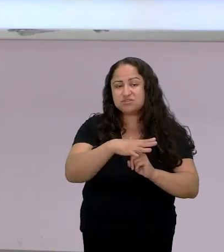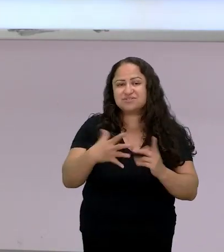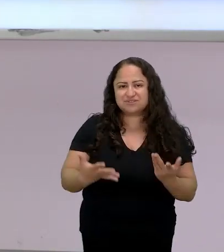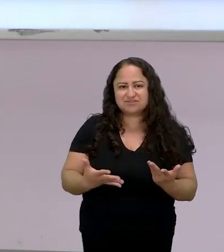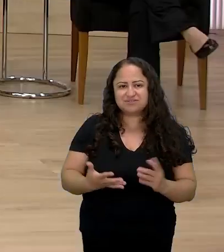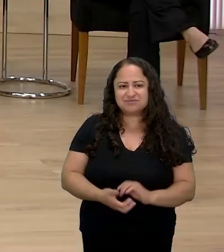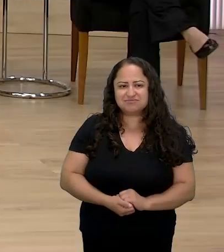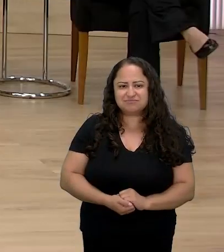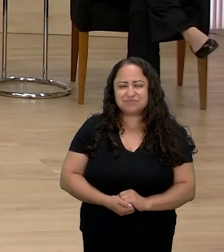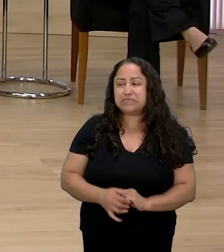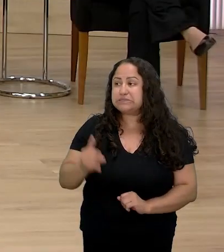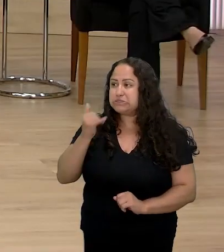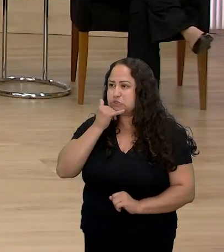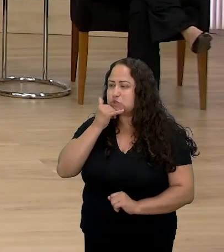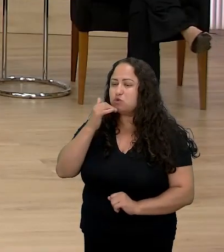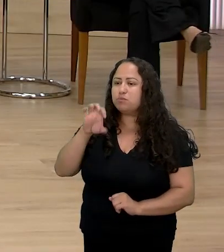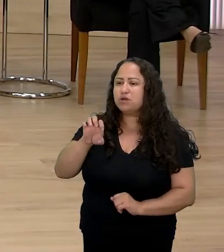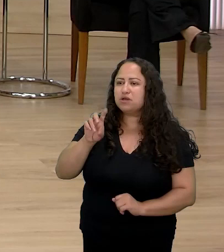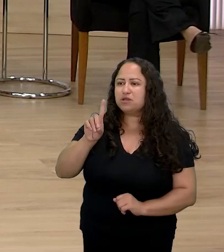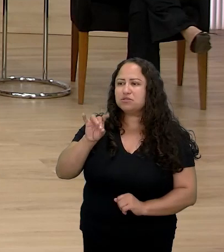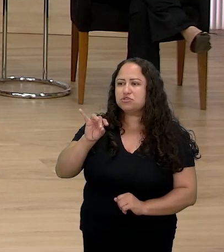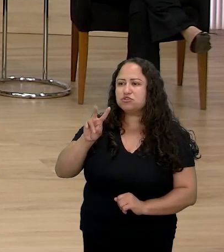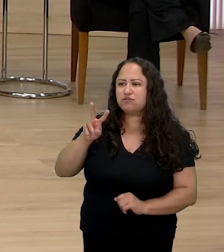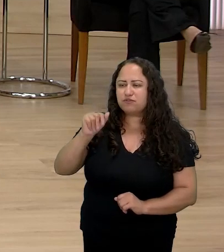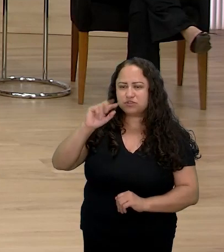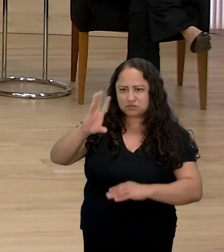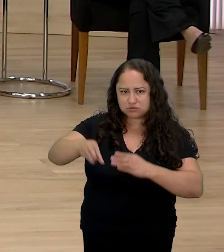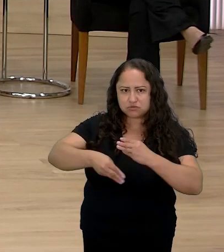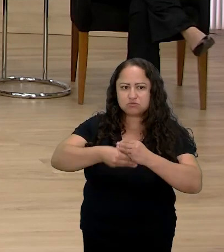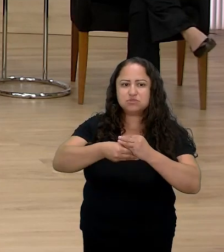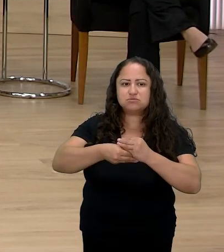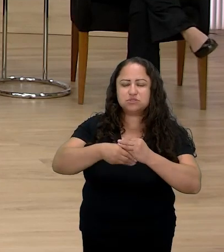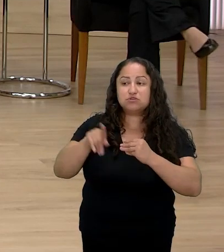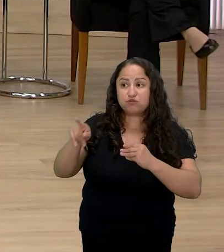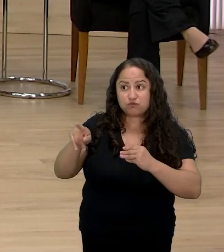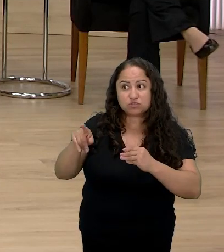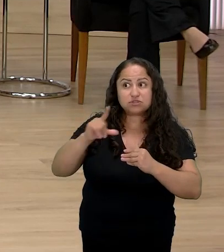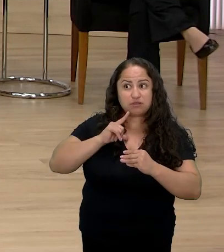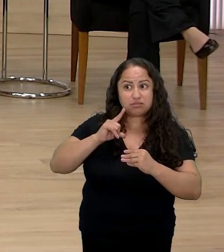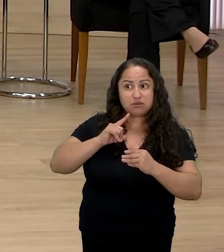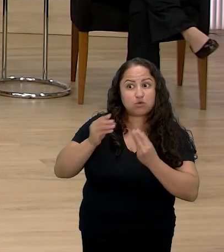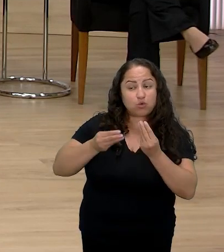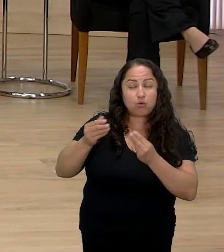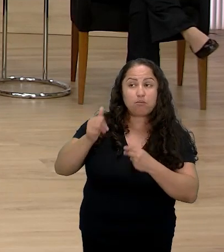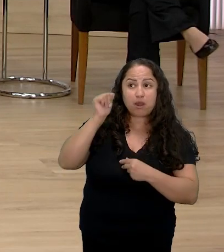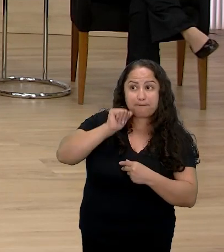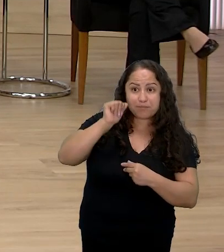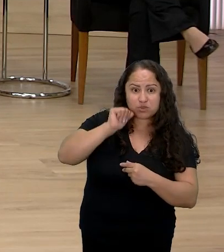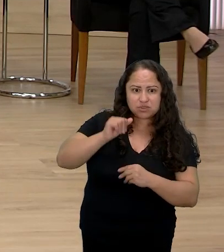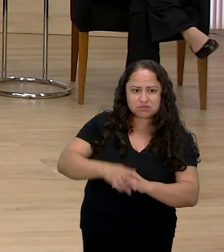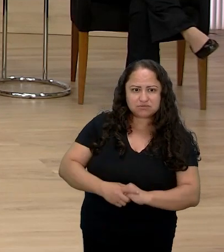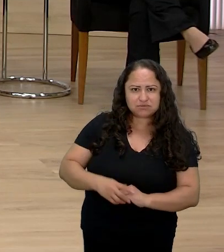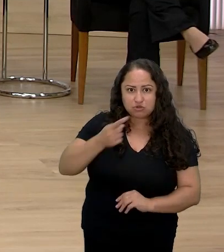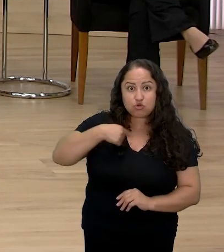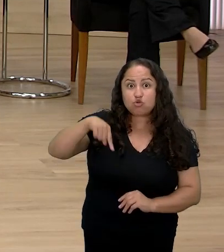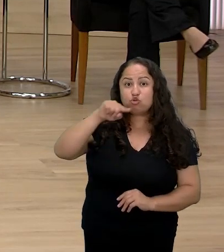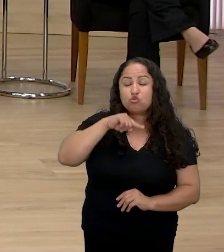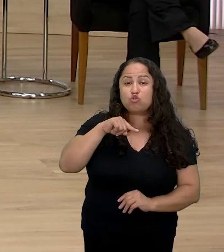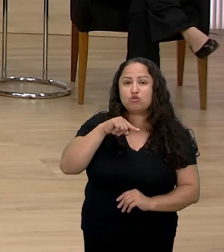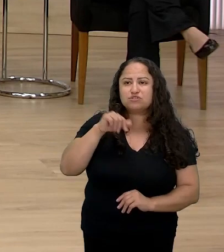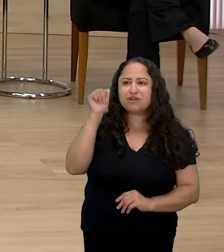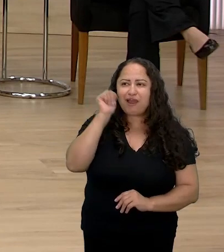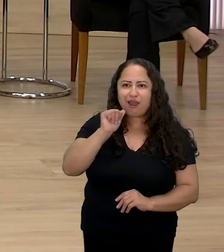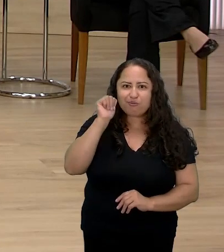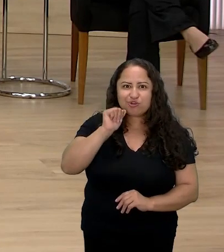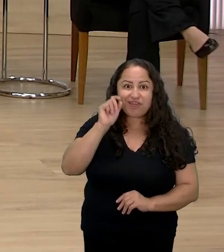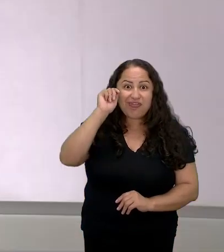assim Edivane desculpa mas assim só complementando você trouxe a questão da mulher então nós temos a mulher e nós